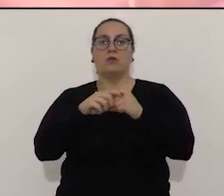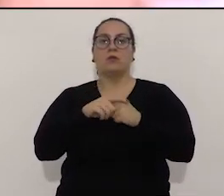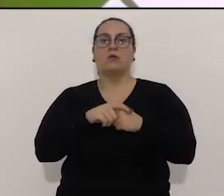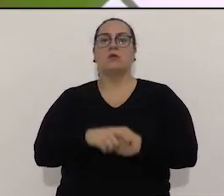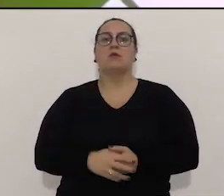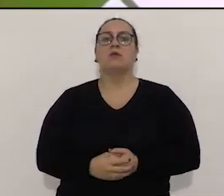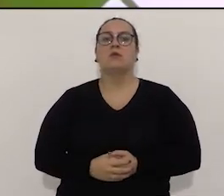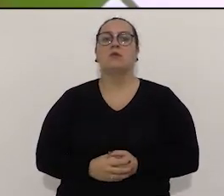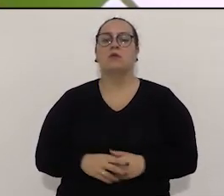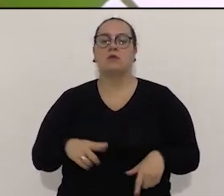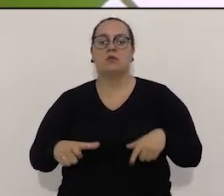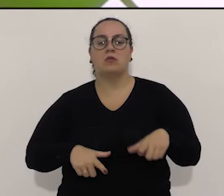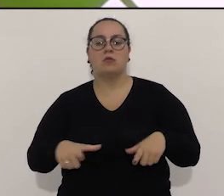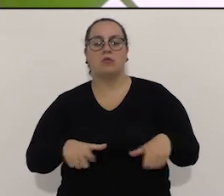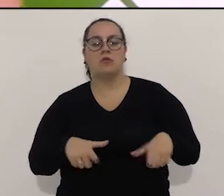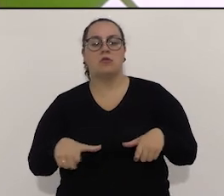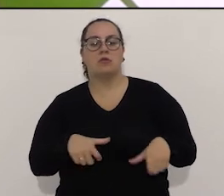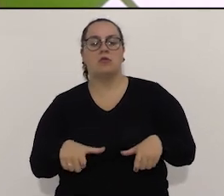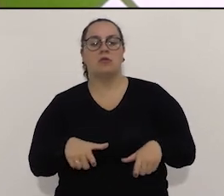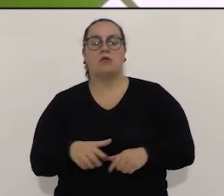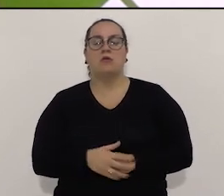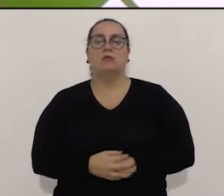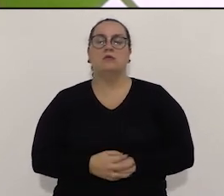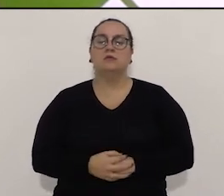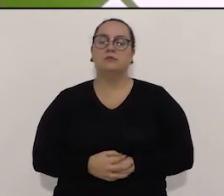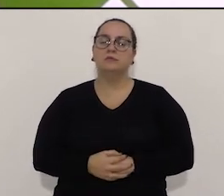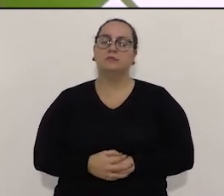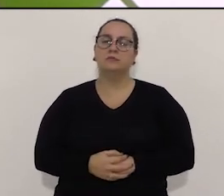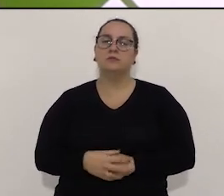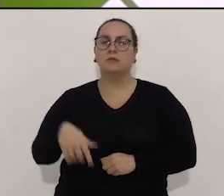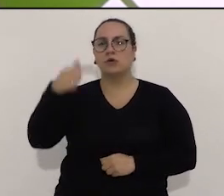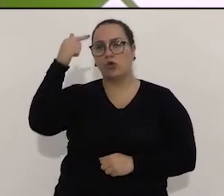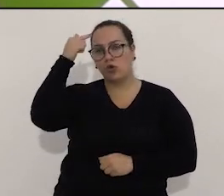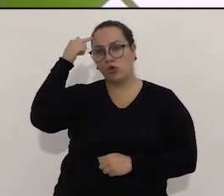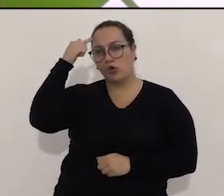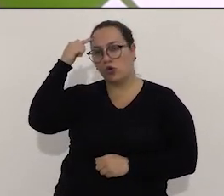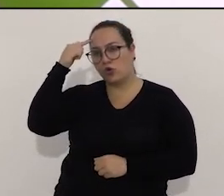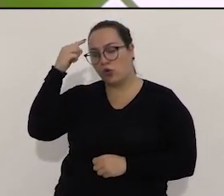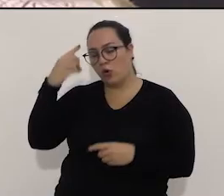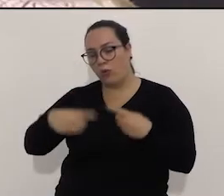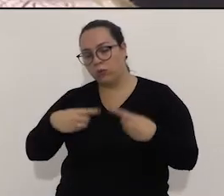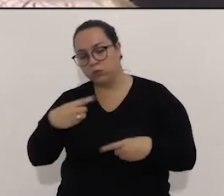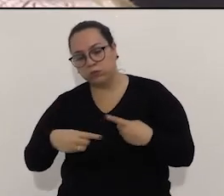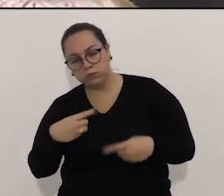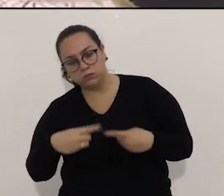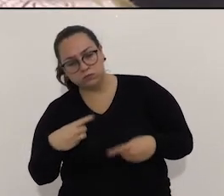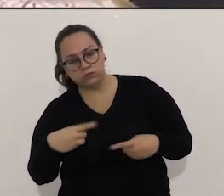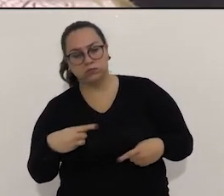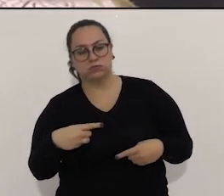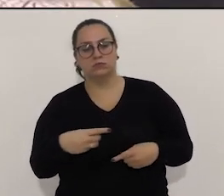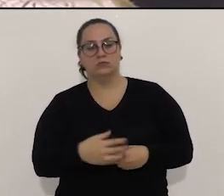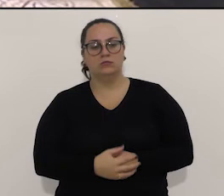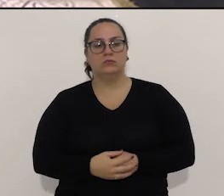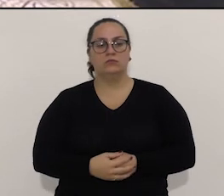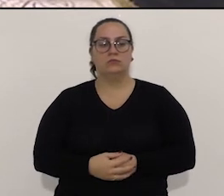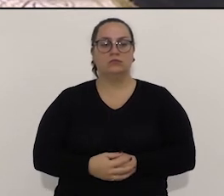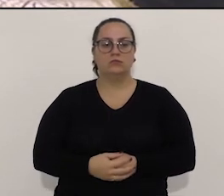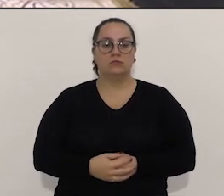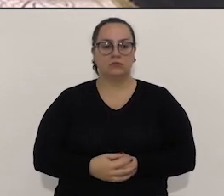comum nas cidades? Lógico que são. Então, a gente quer chamar atenção. isso, a tem peso político para negociar tanto o governo federal quanto o governo